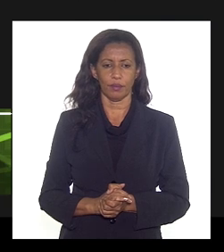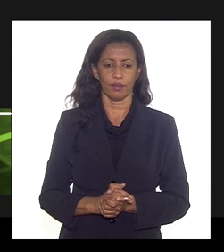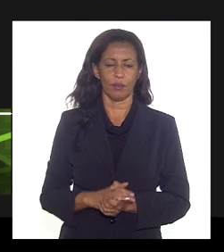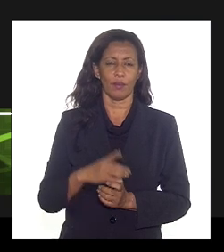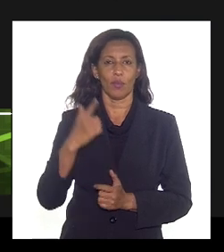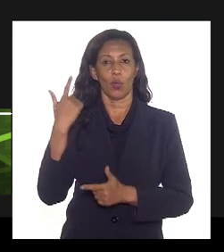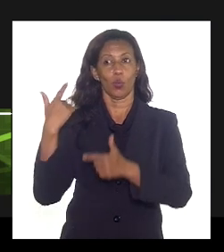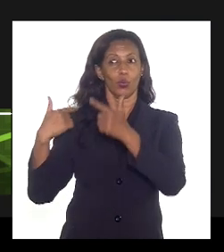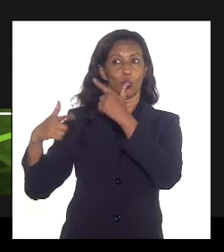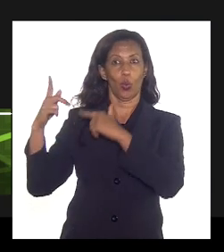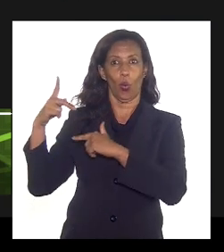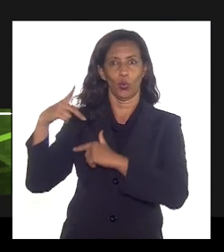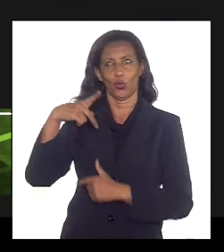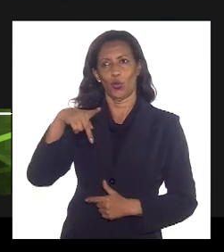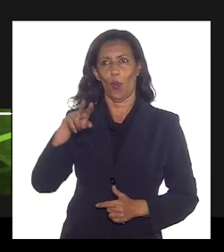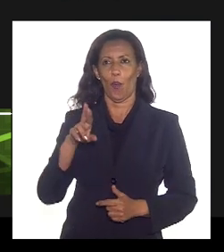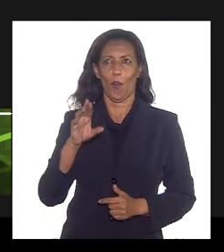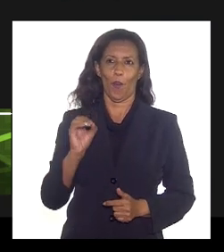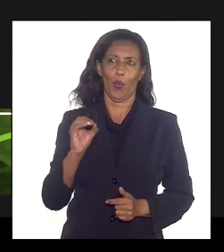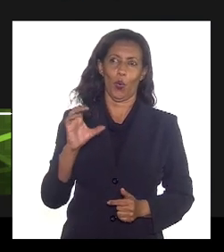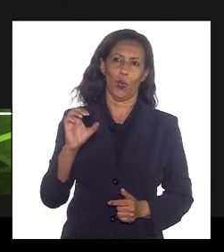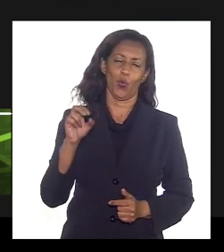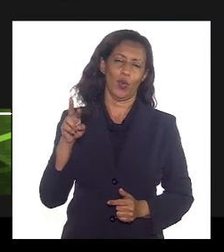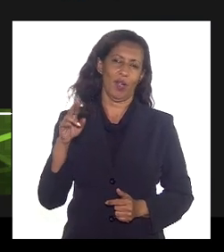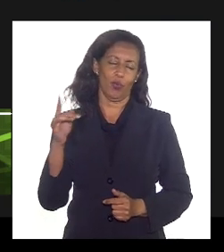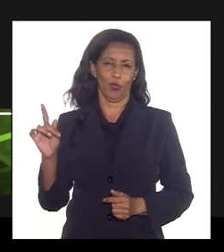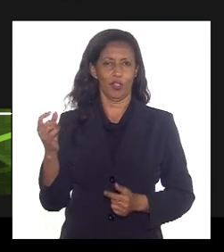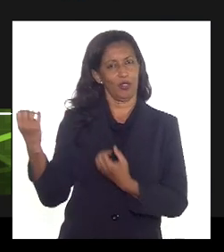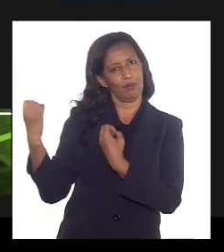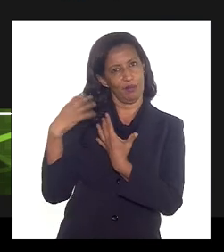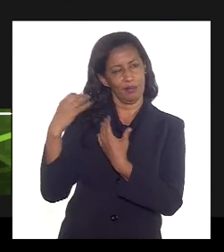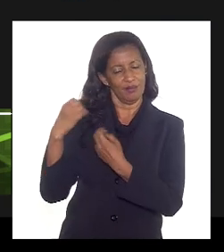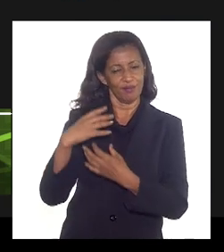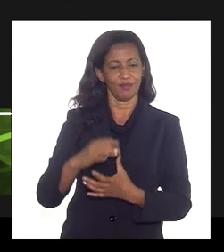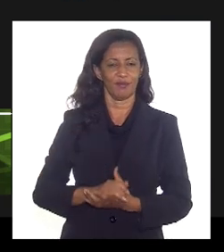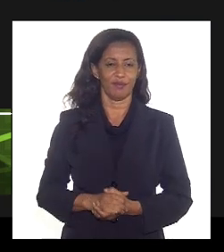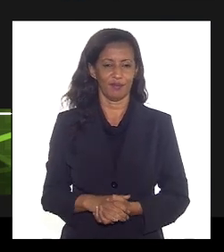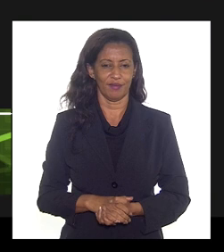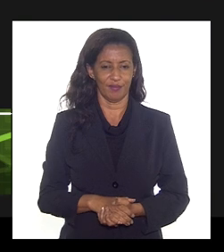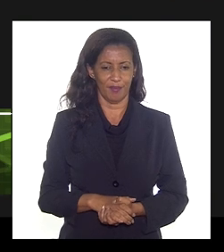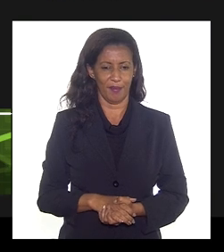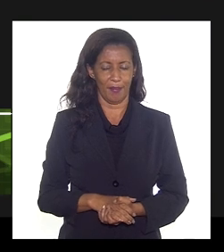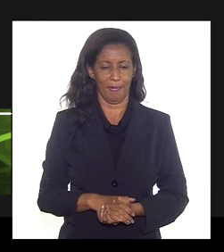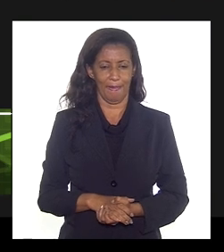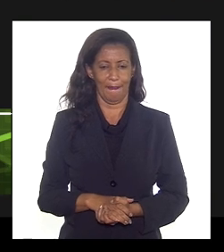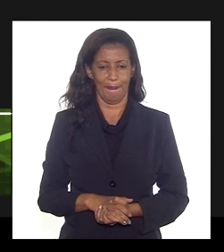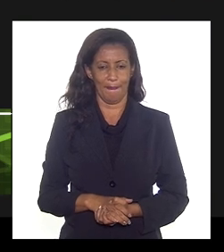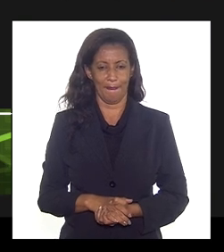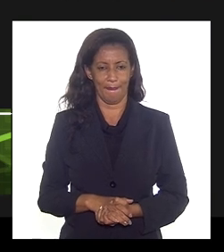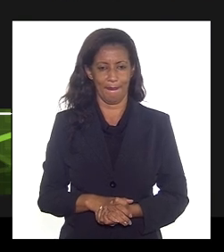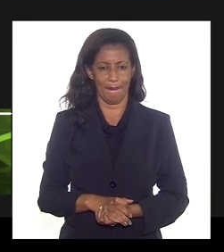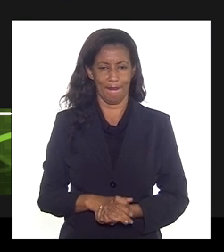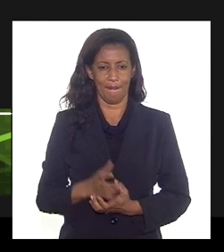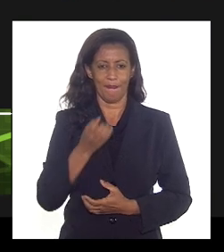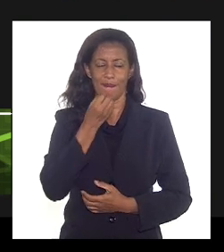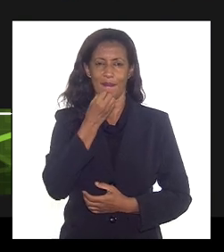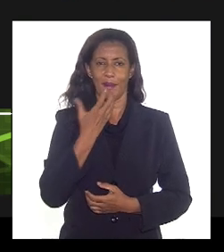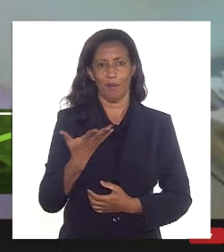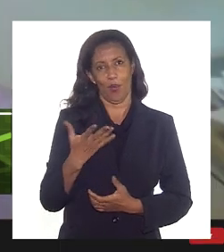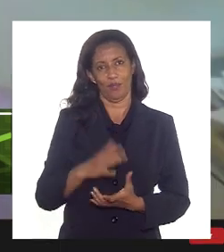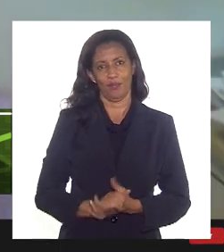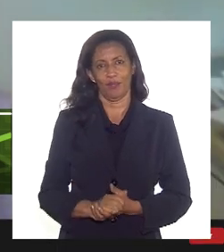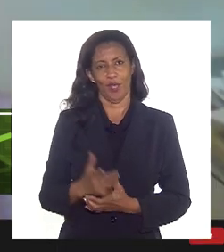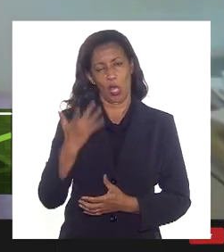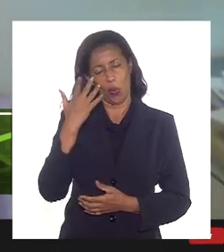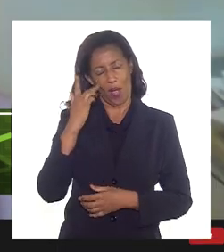doutros procuradores, porque na escola de Jair eu não aprendi isso nunca. Bom, eu acho que já passamos muito da